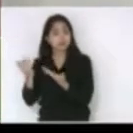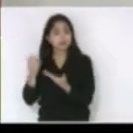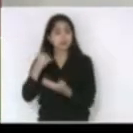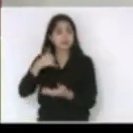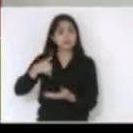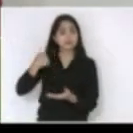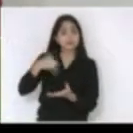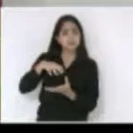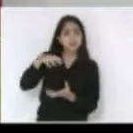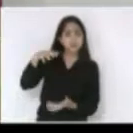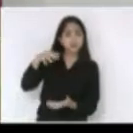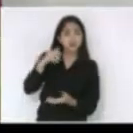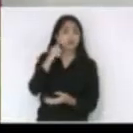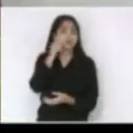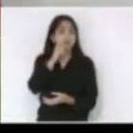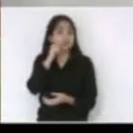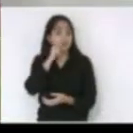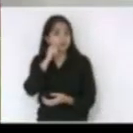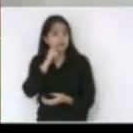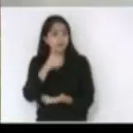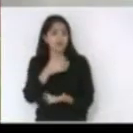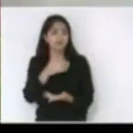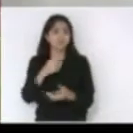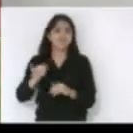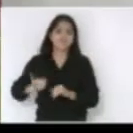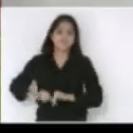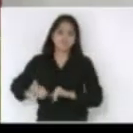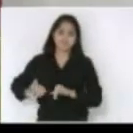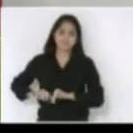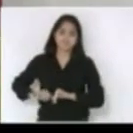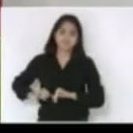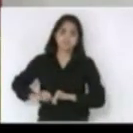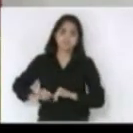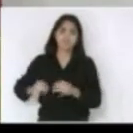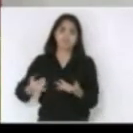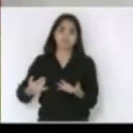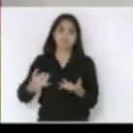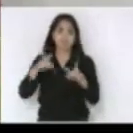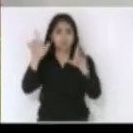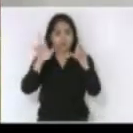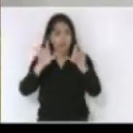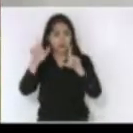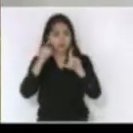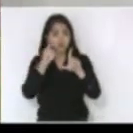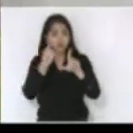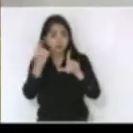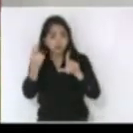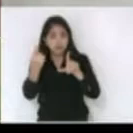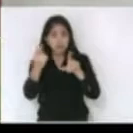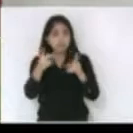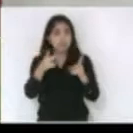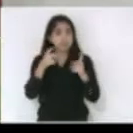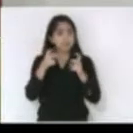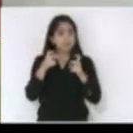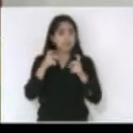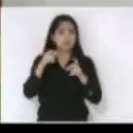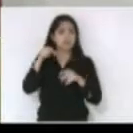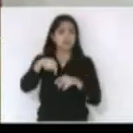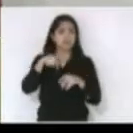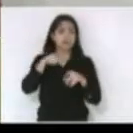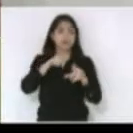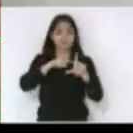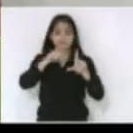idosos das mulheres que sofrem tanto e hoje a imprensa traz este dado assustador em Santa